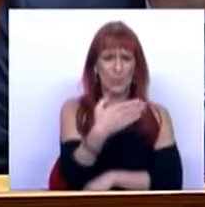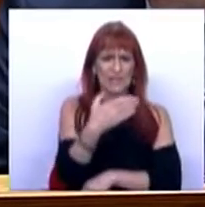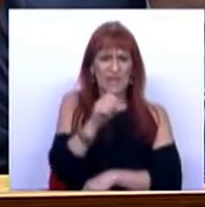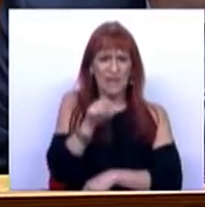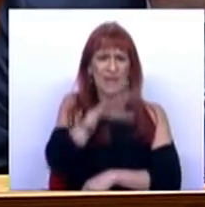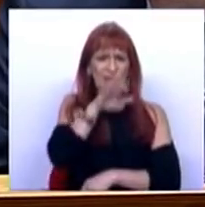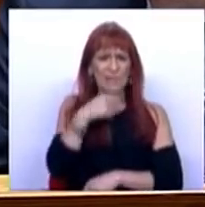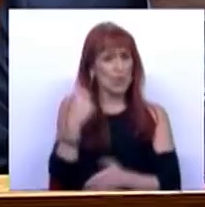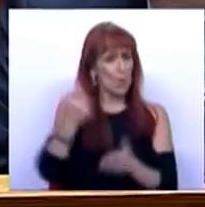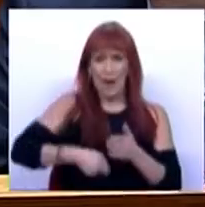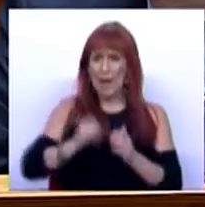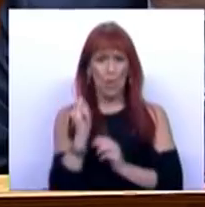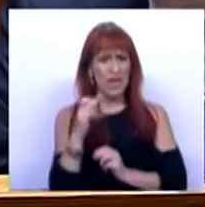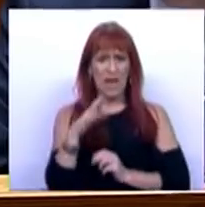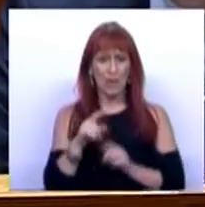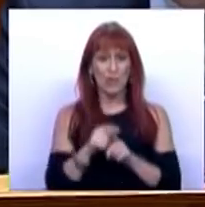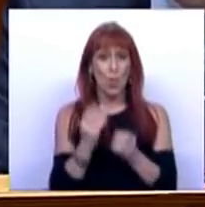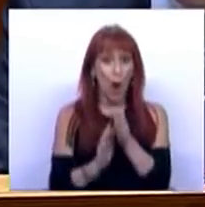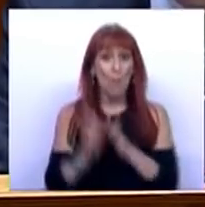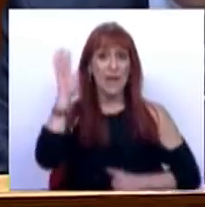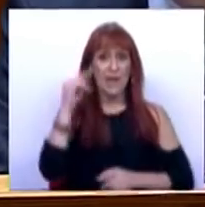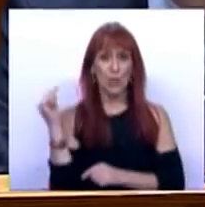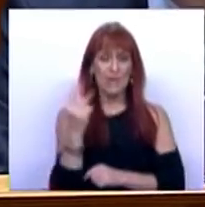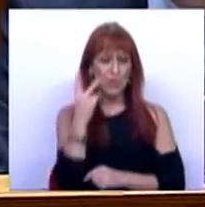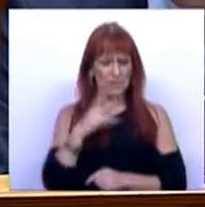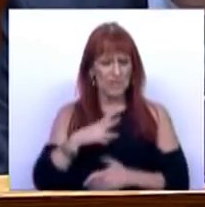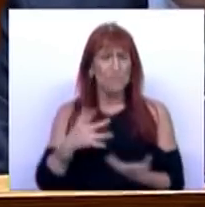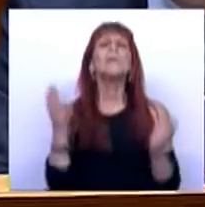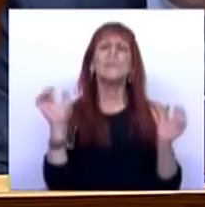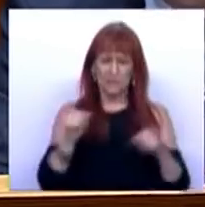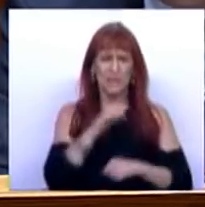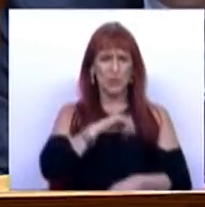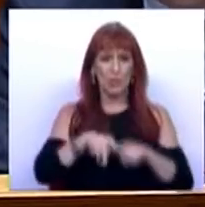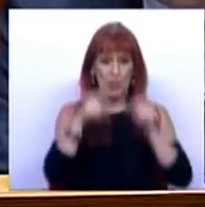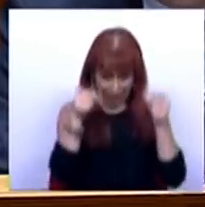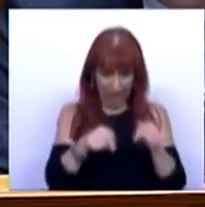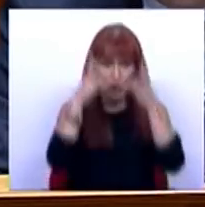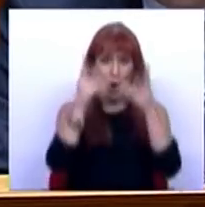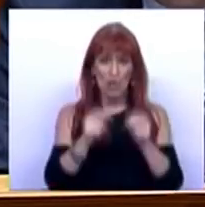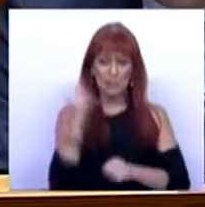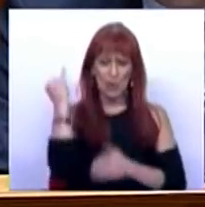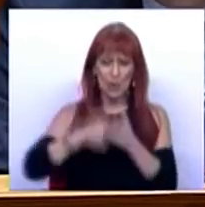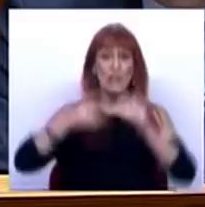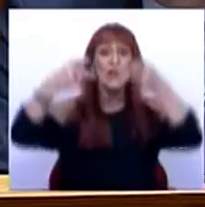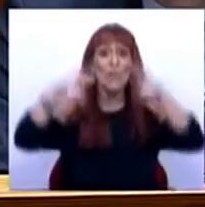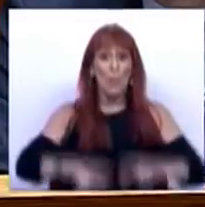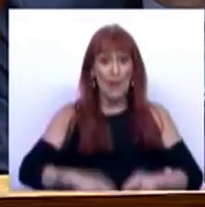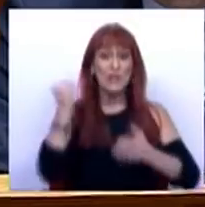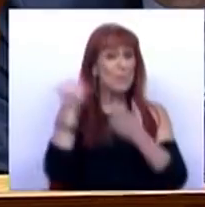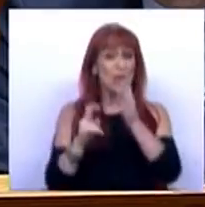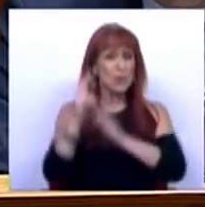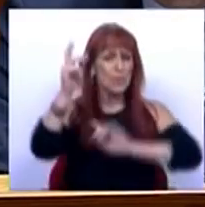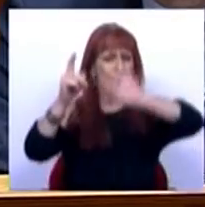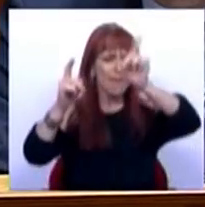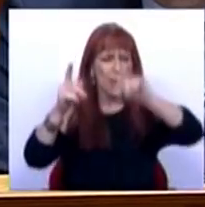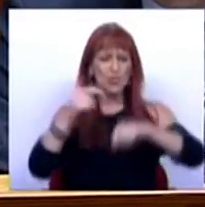famílias do pagamento do IRS pelo aumento do mínimo de existência. Sim, Sr. Deputado, com este Orçamento os impostos vão baixar, os impostos não vão subir,